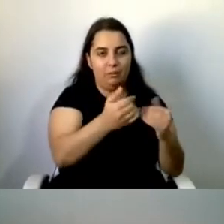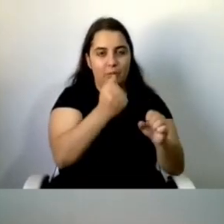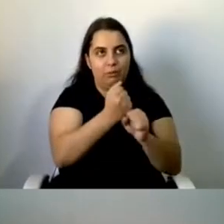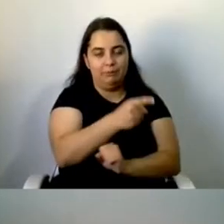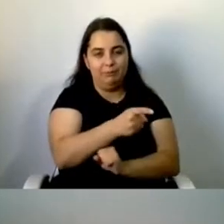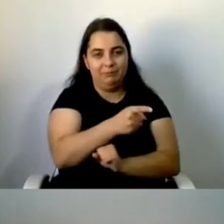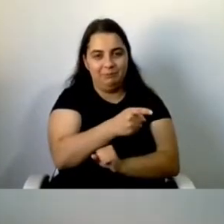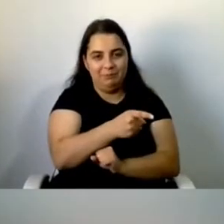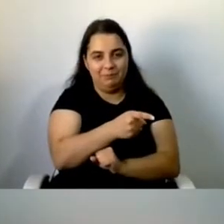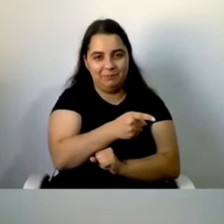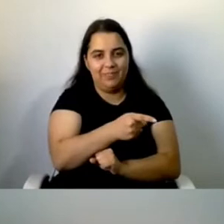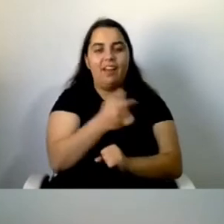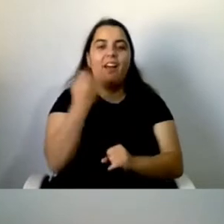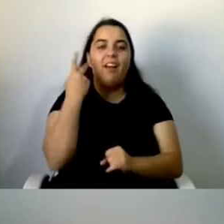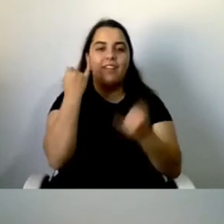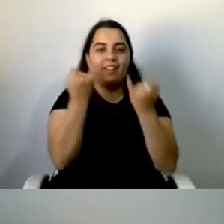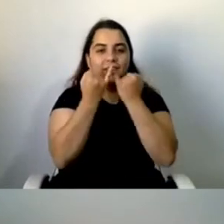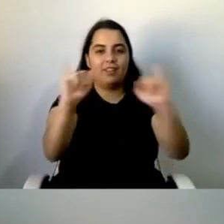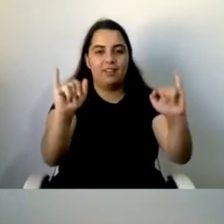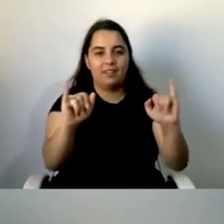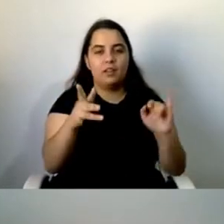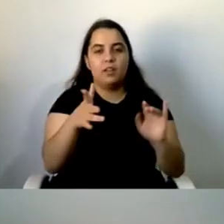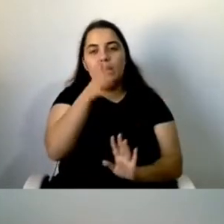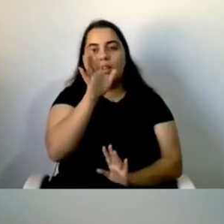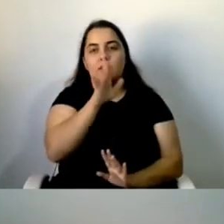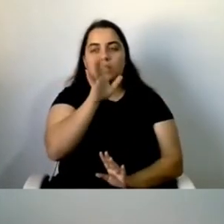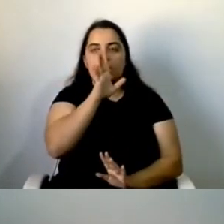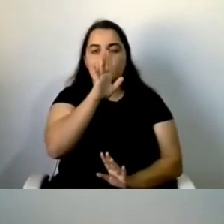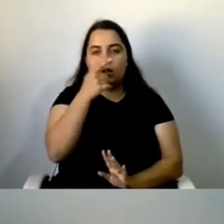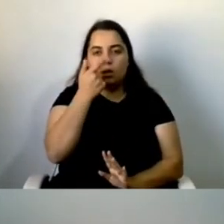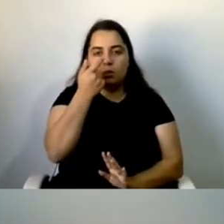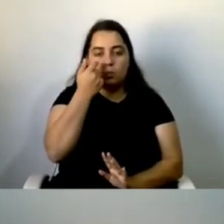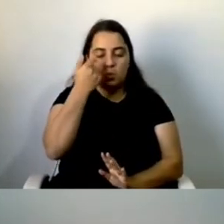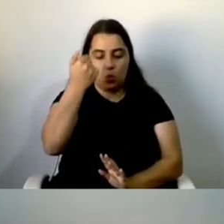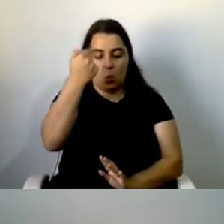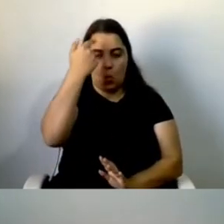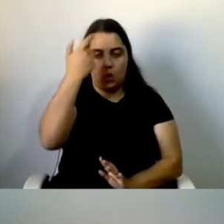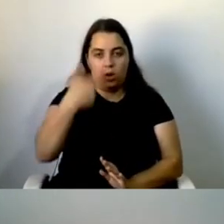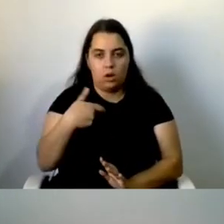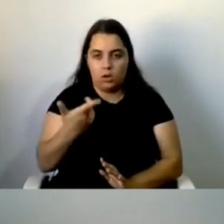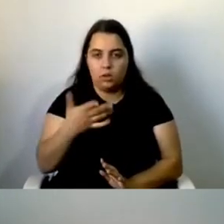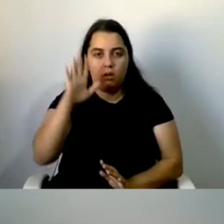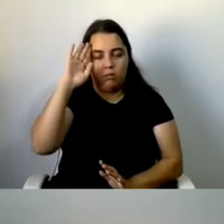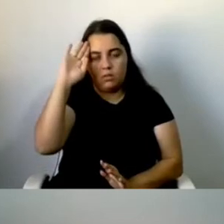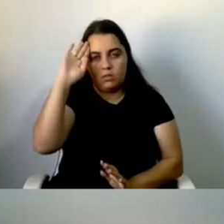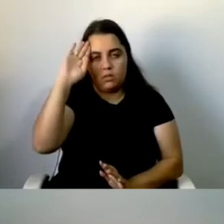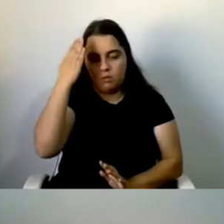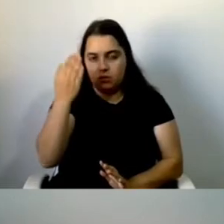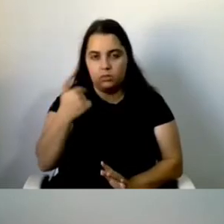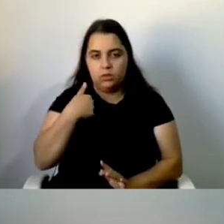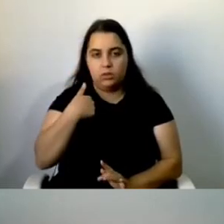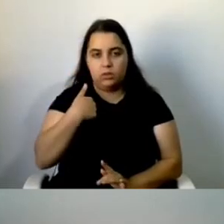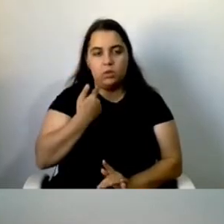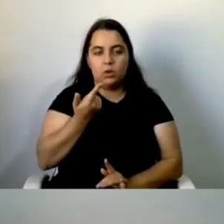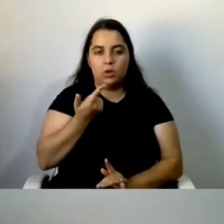É muito independente. Portanto, quem me conhece sabe que eu sou a